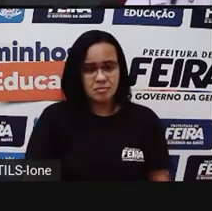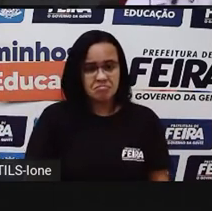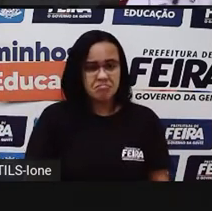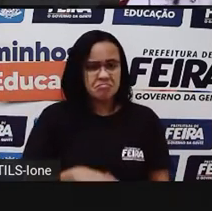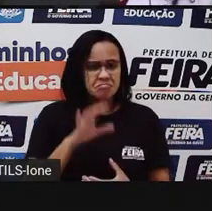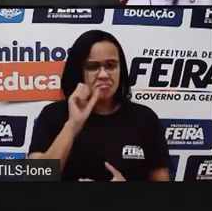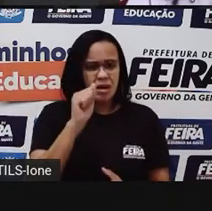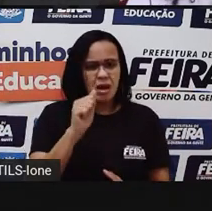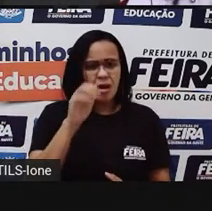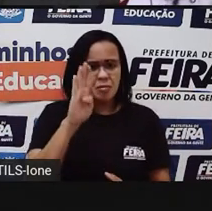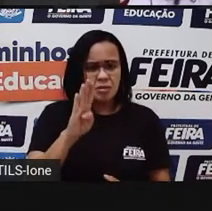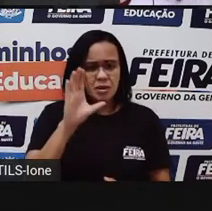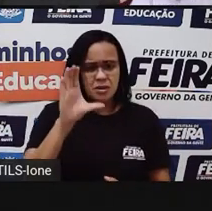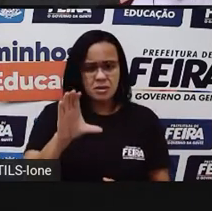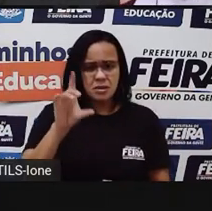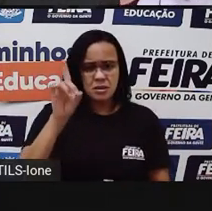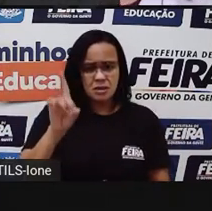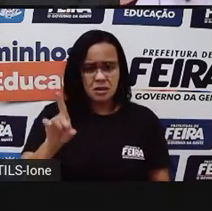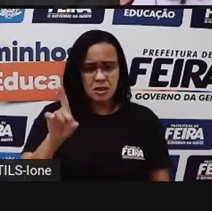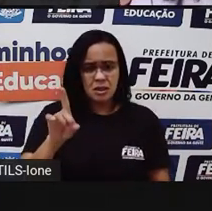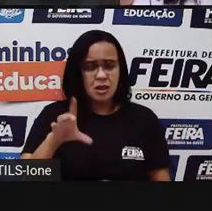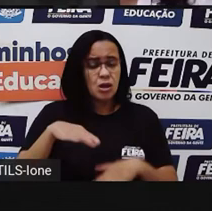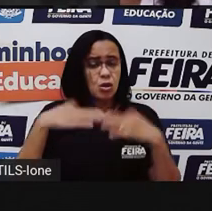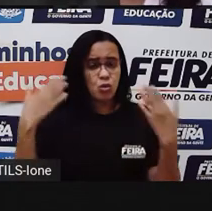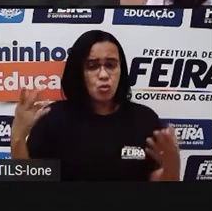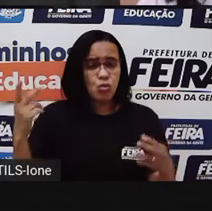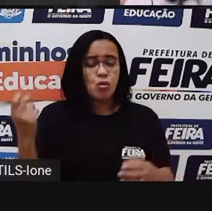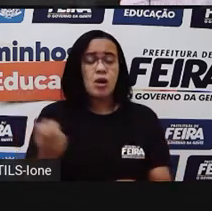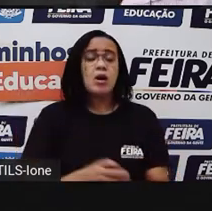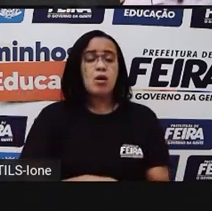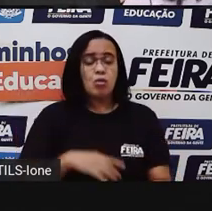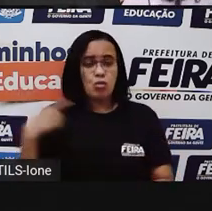deles? O é que vocês acham? Que usa o vento, o redimuinho?